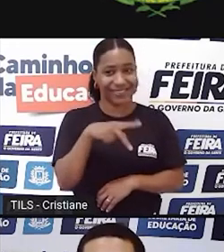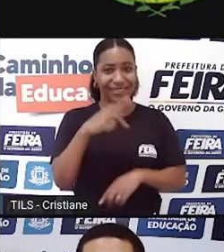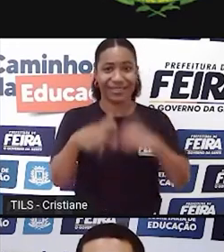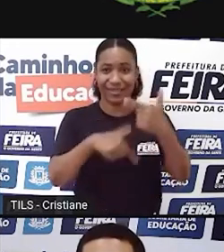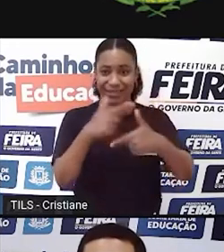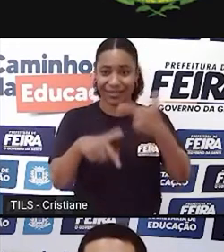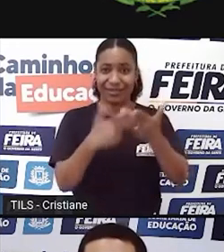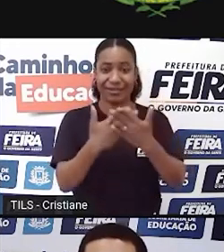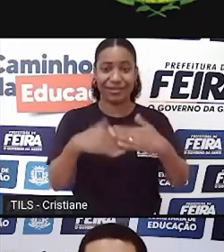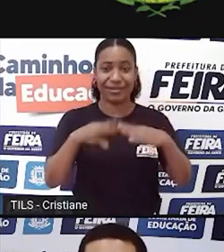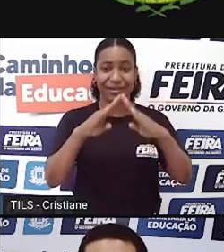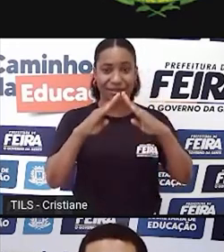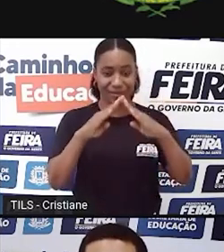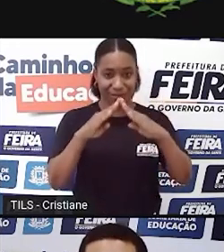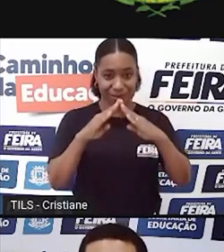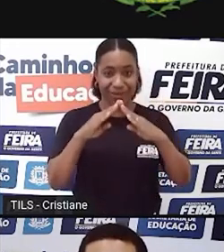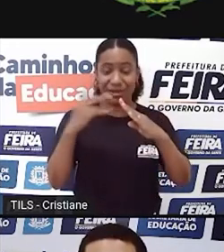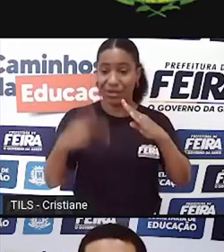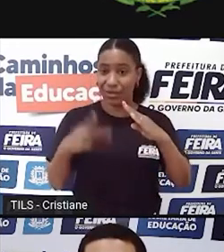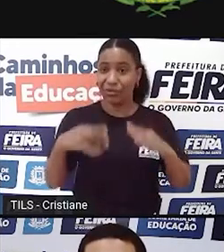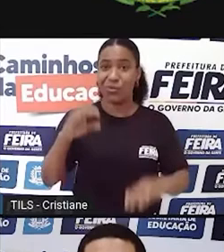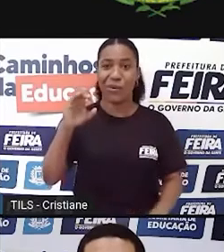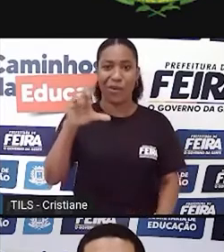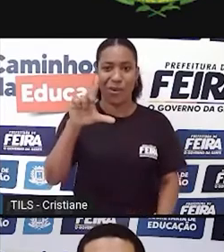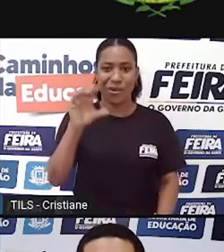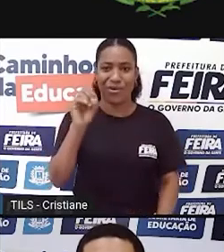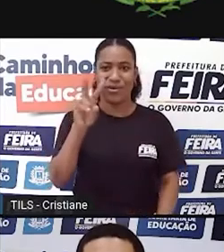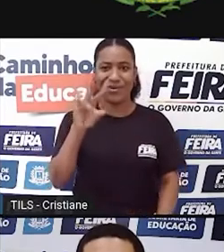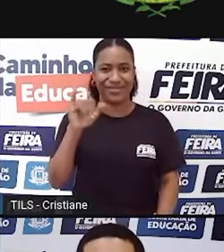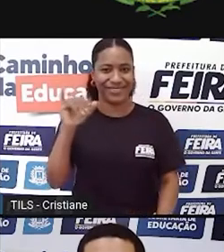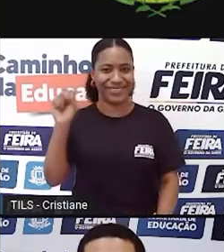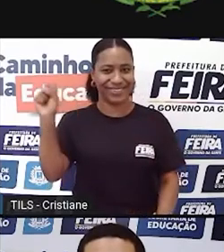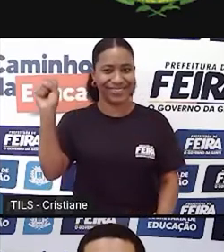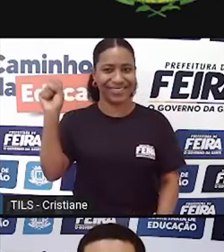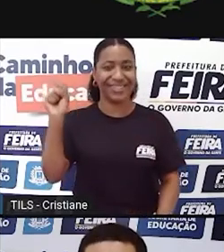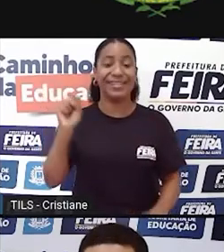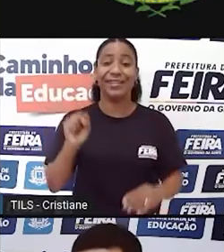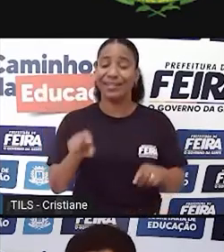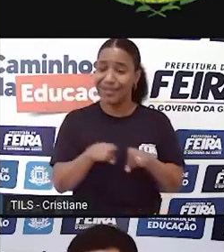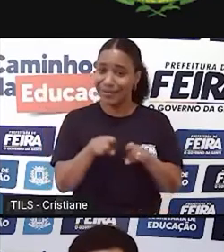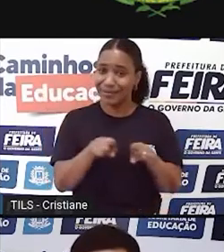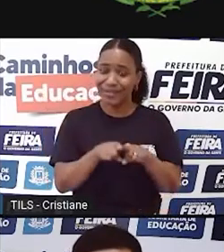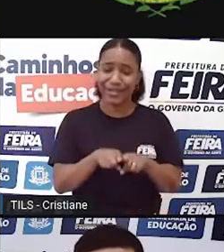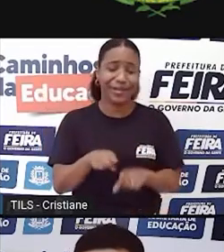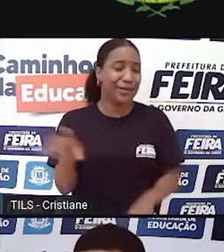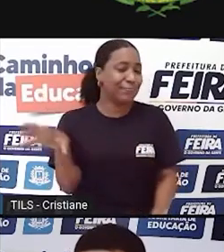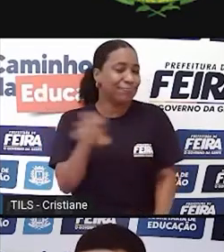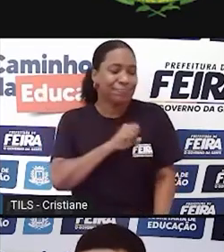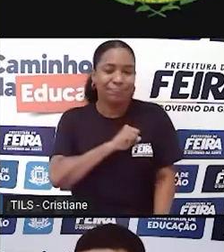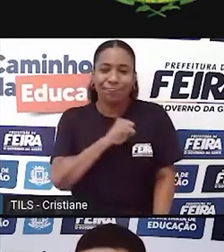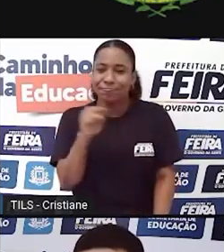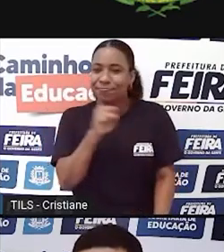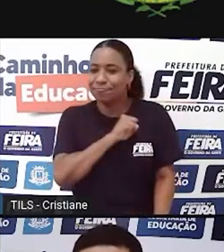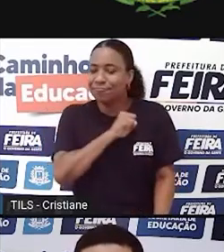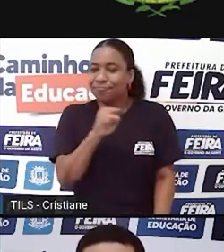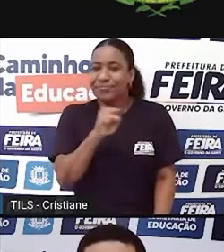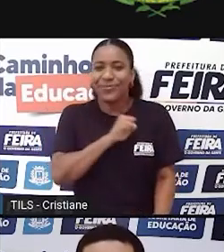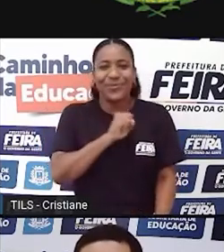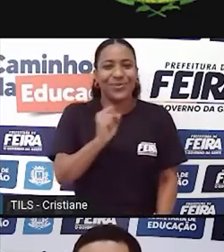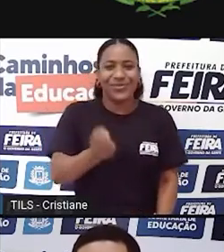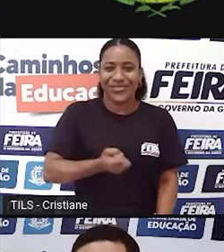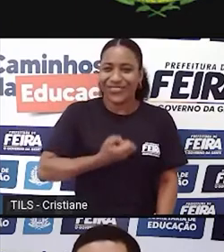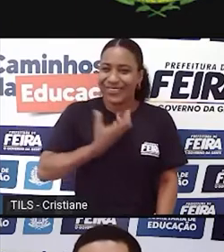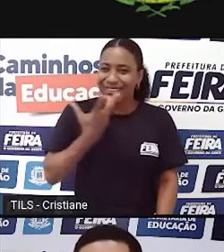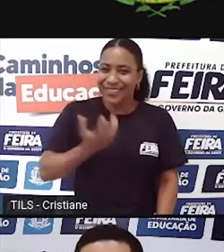municipal do Dr. Clóvis Ramos Lima. E sou apaixonada também por poesia. Há muito tempo, desde